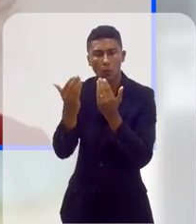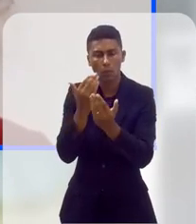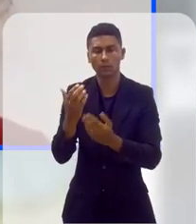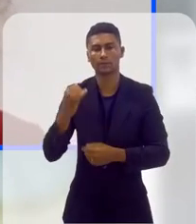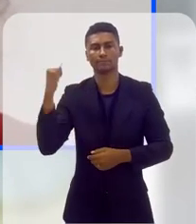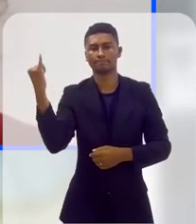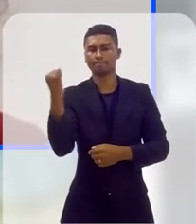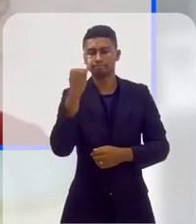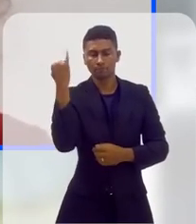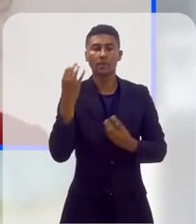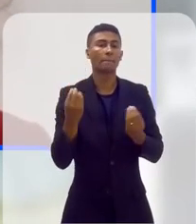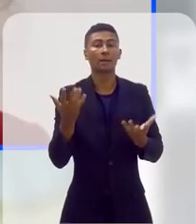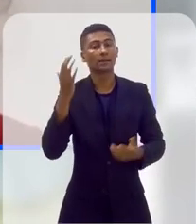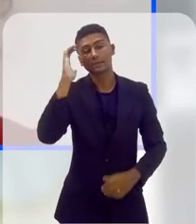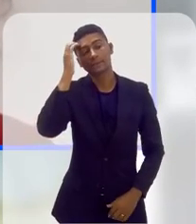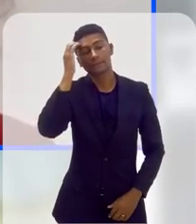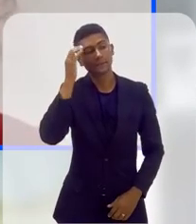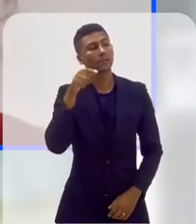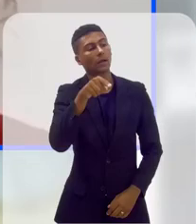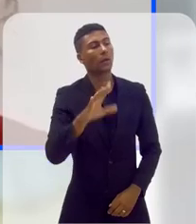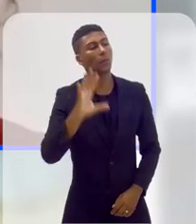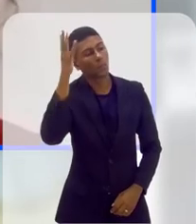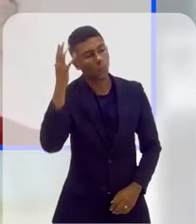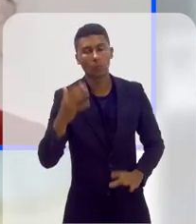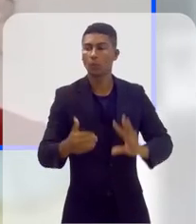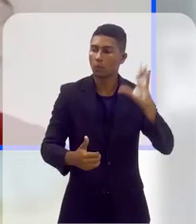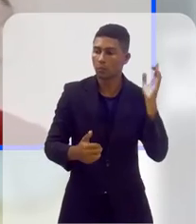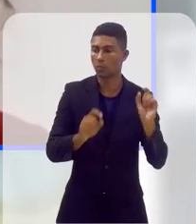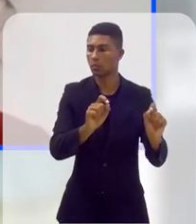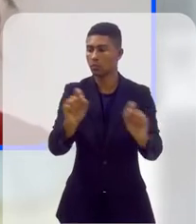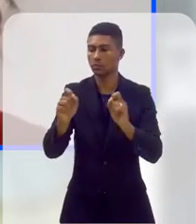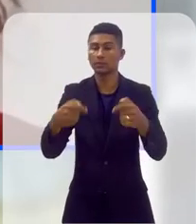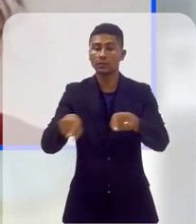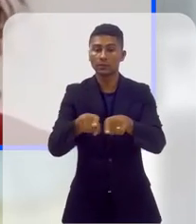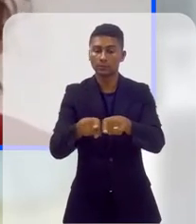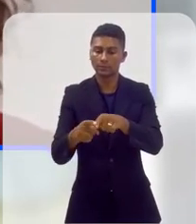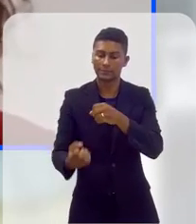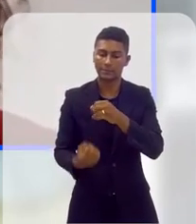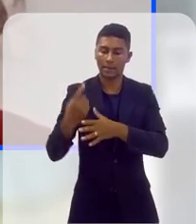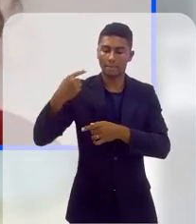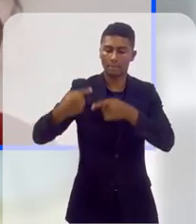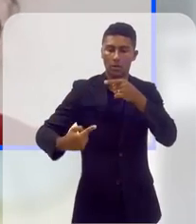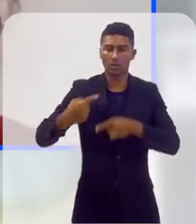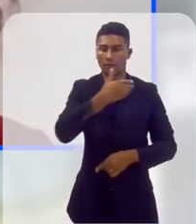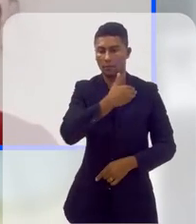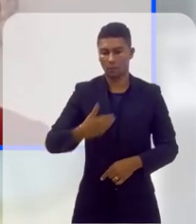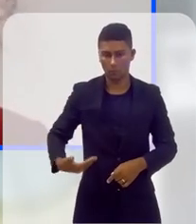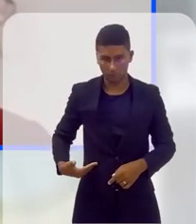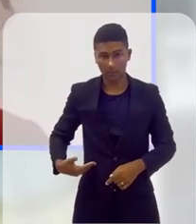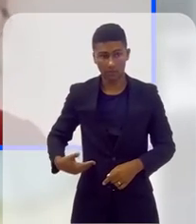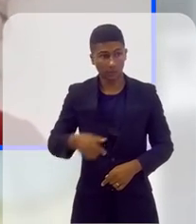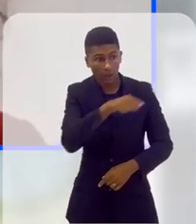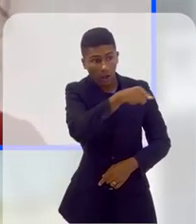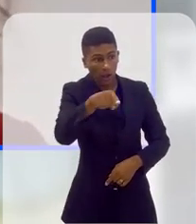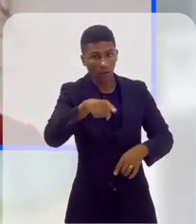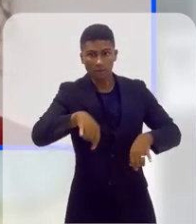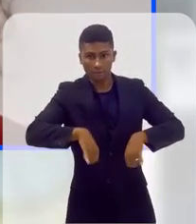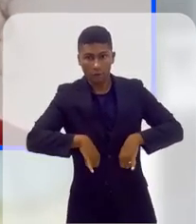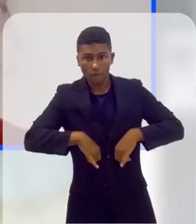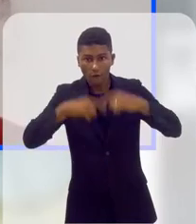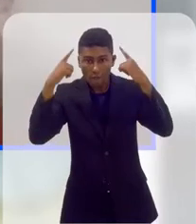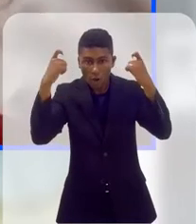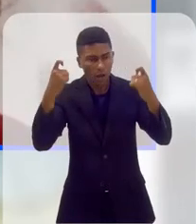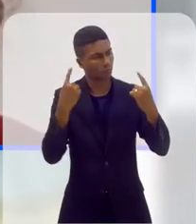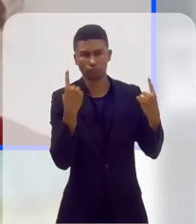sociais. Os movimentos sociais são fundamentais na nossa cidade para que a gente possa entender o que acontece na ponta e como a gente constrói uma